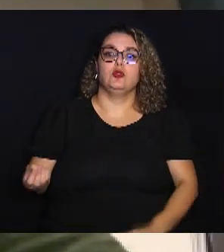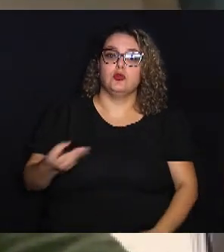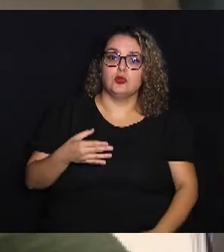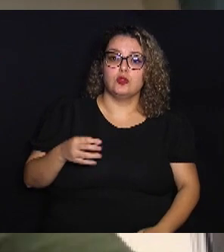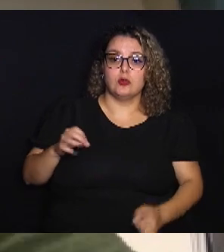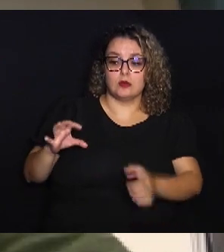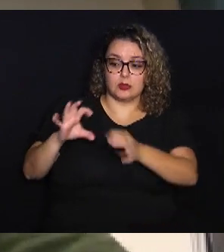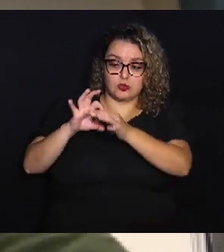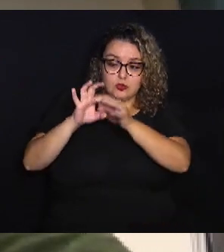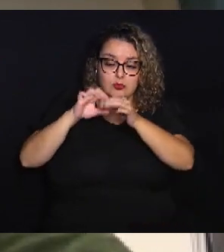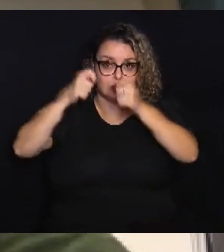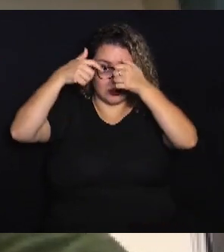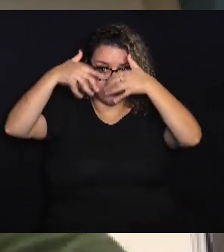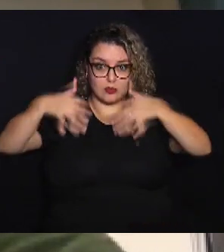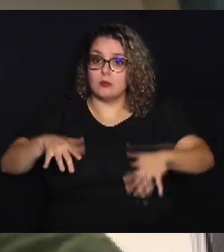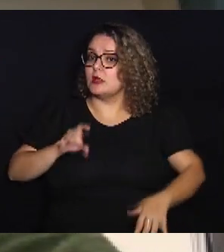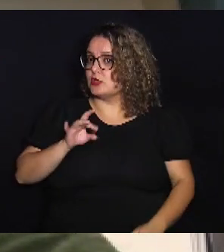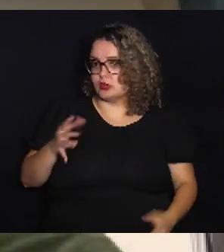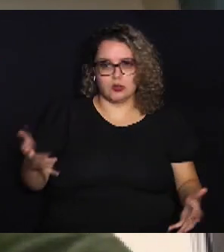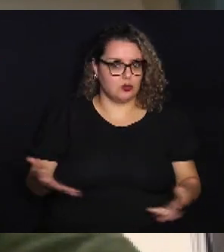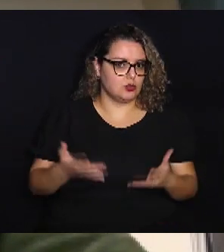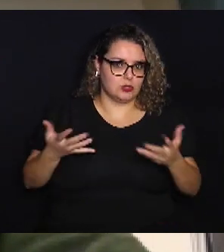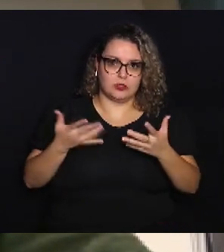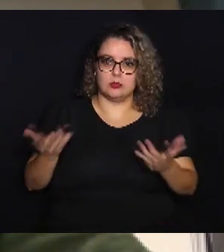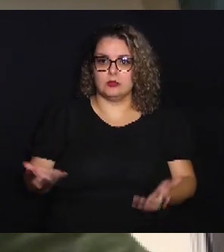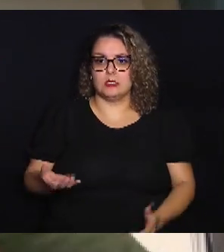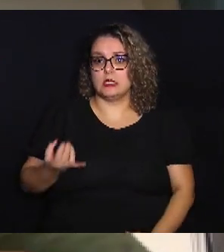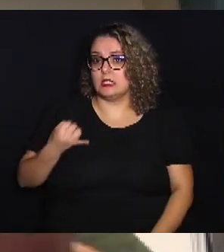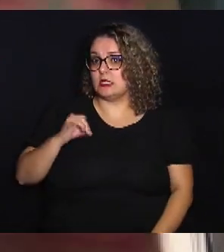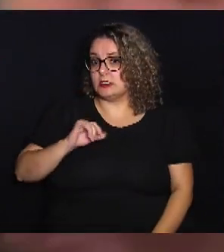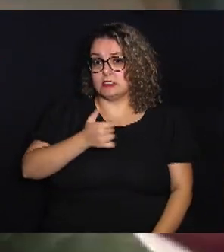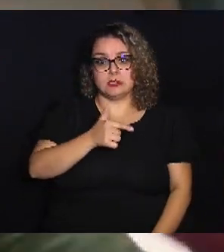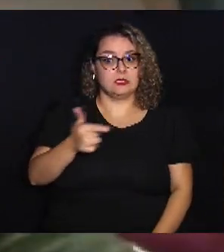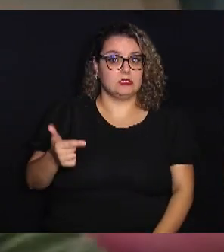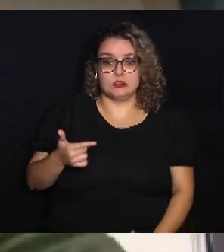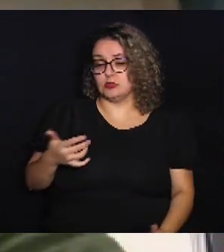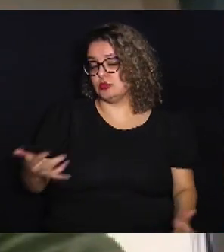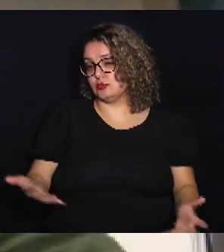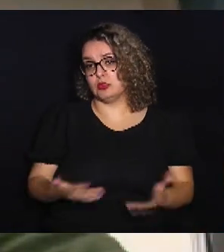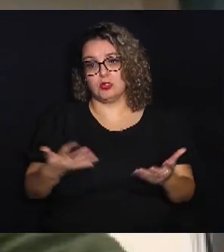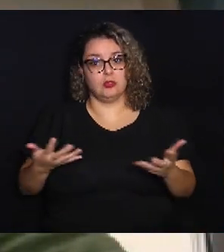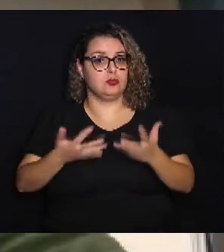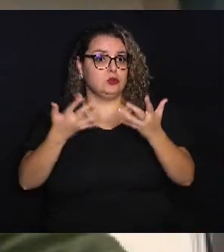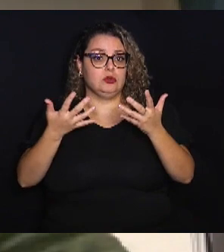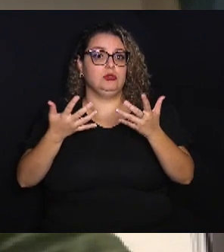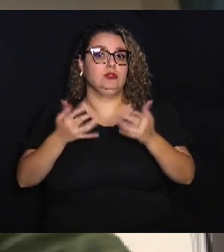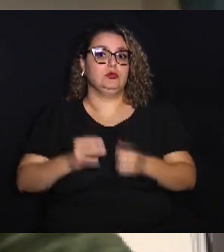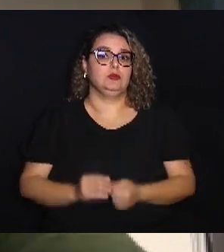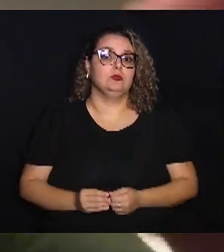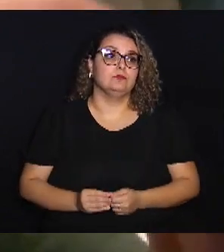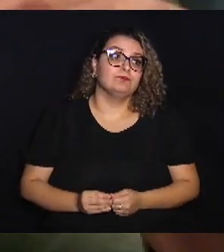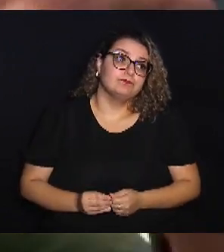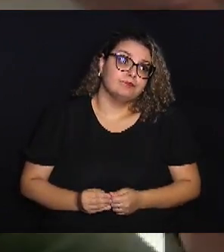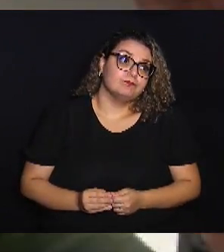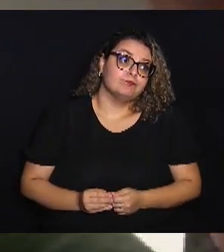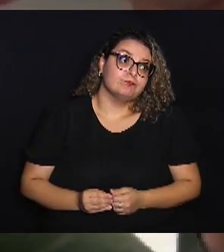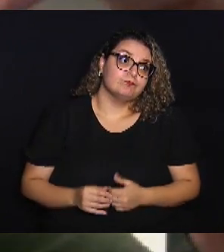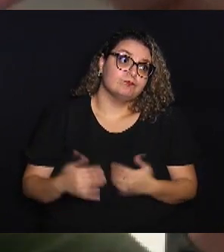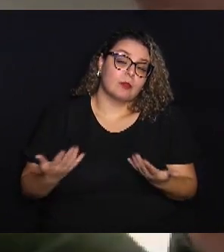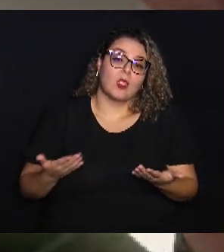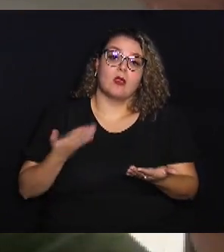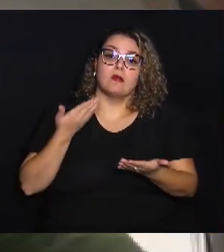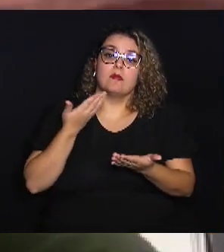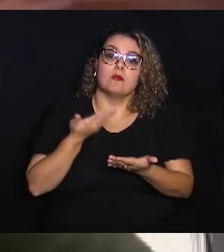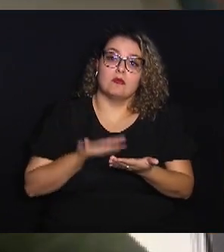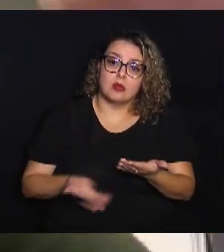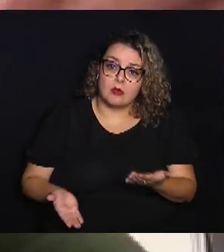conexões neurais, mas só com estímulo. Se não fizer os estímulos, a coisa vai